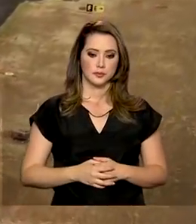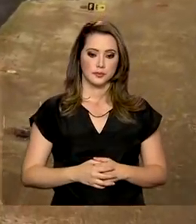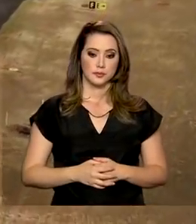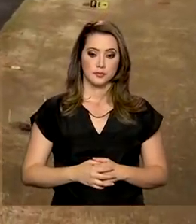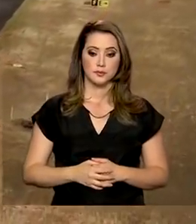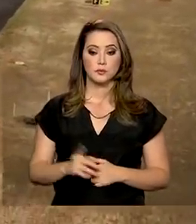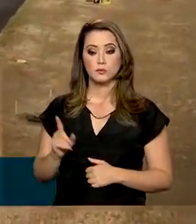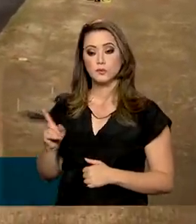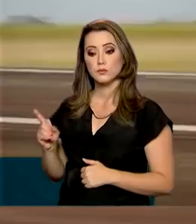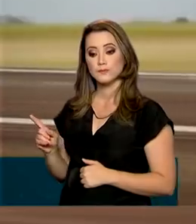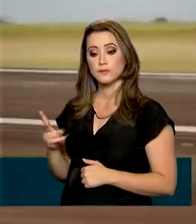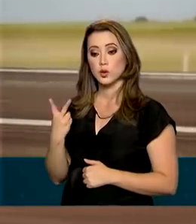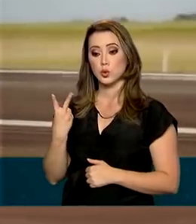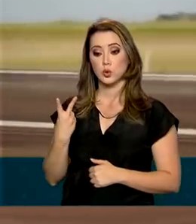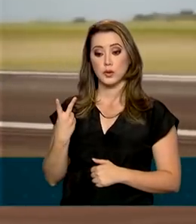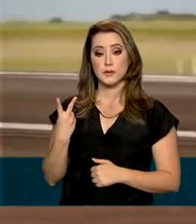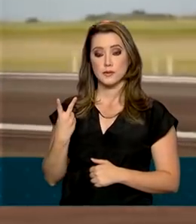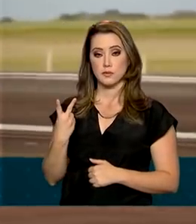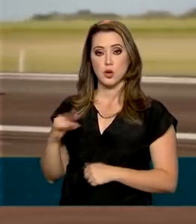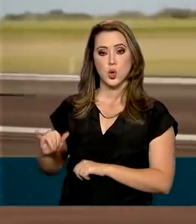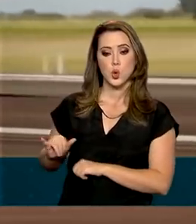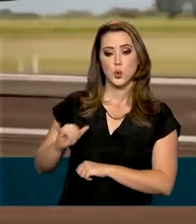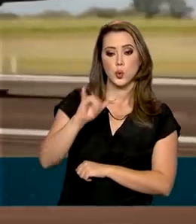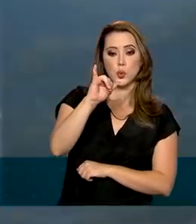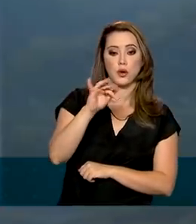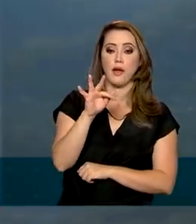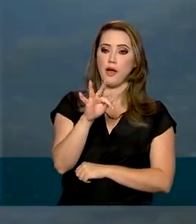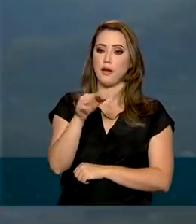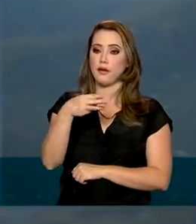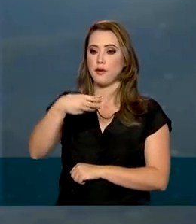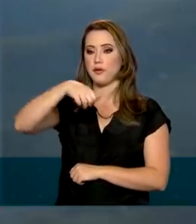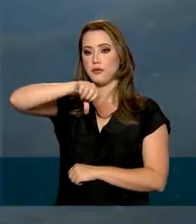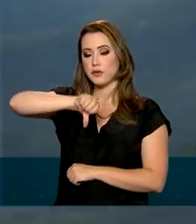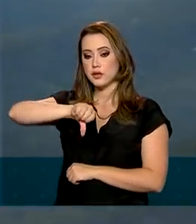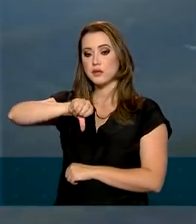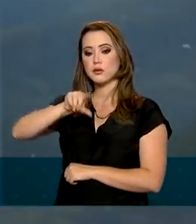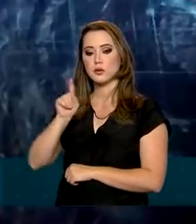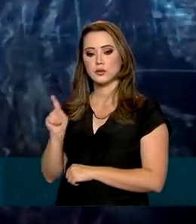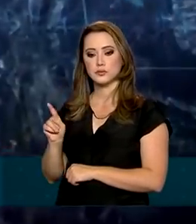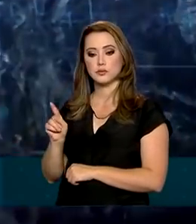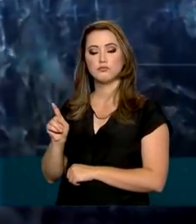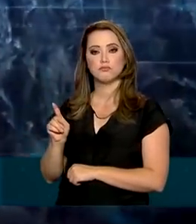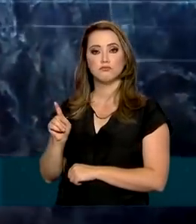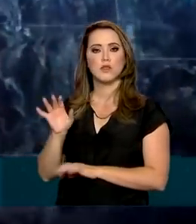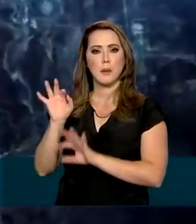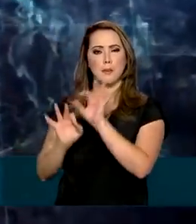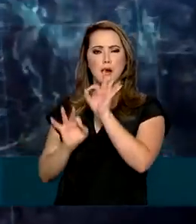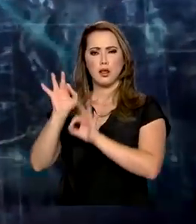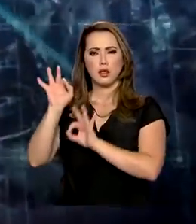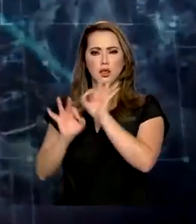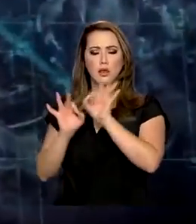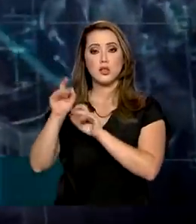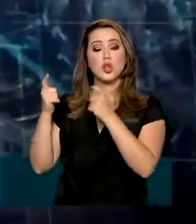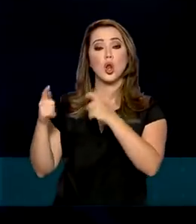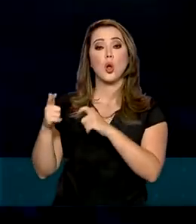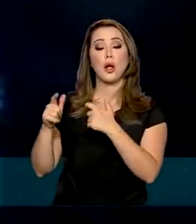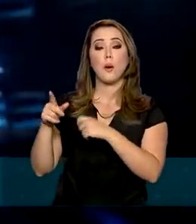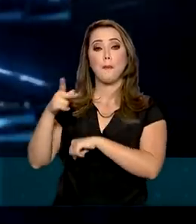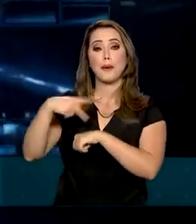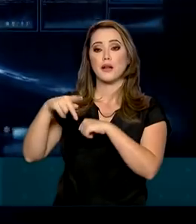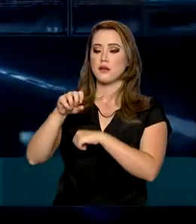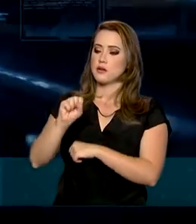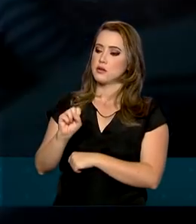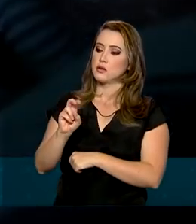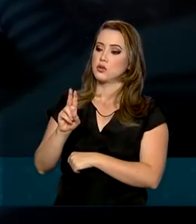Os dois caças F-39 Gripen do modelo multimissão foram desenvolvidos na Suécia e